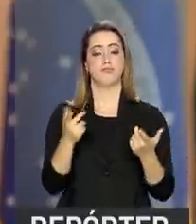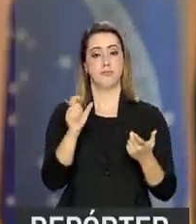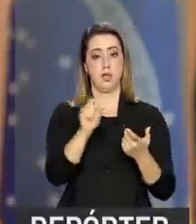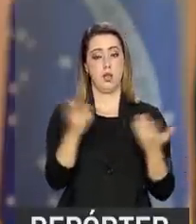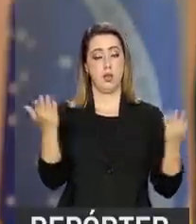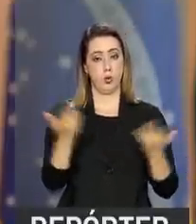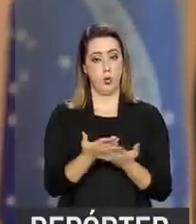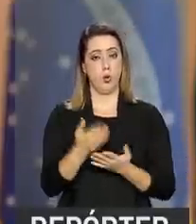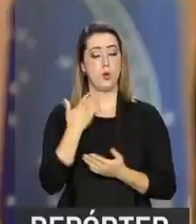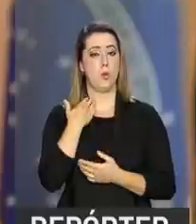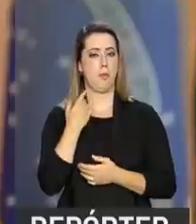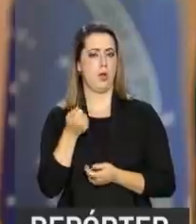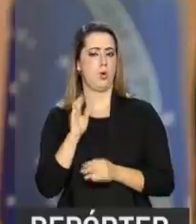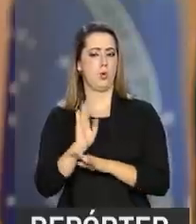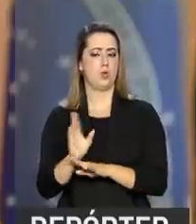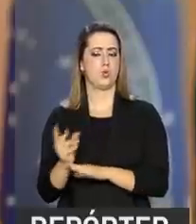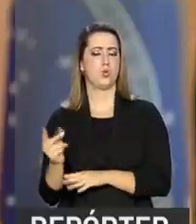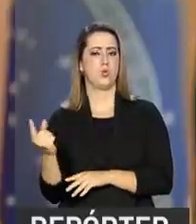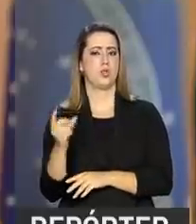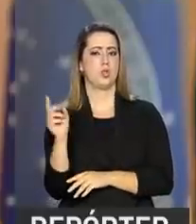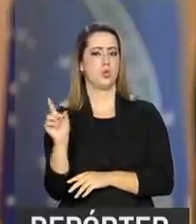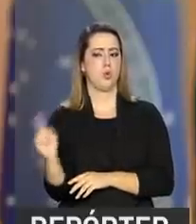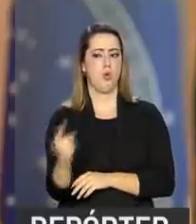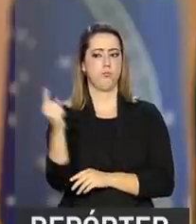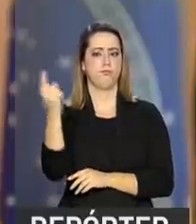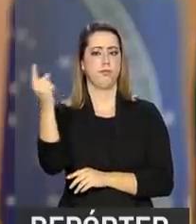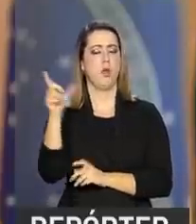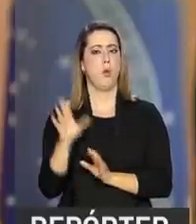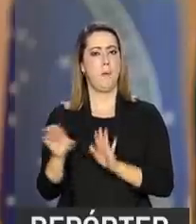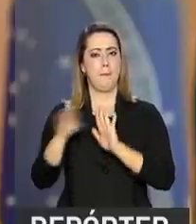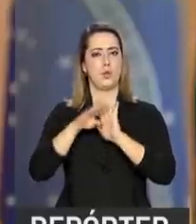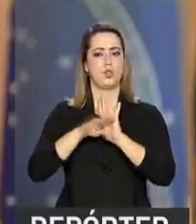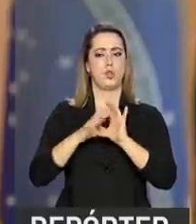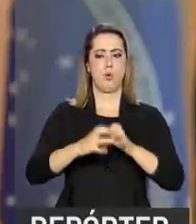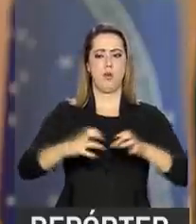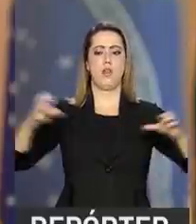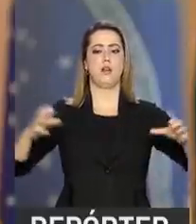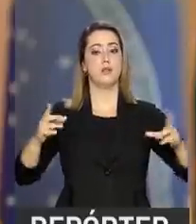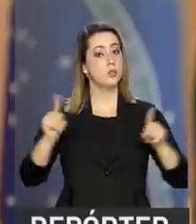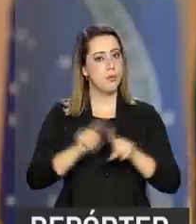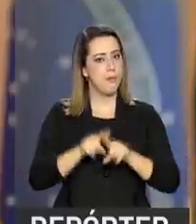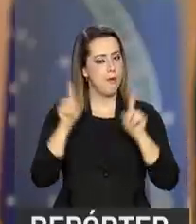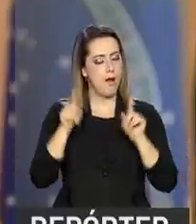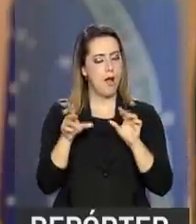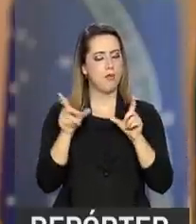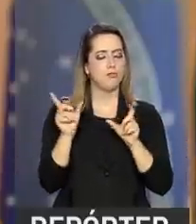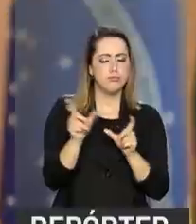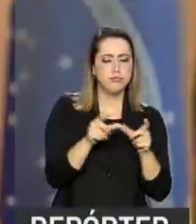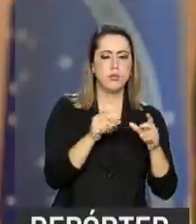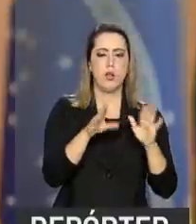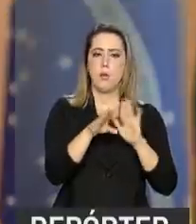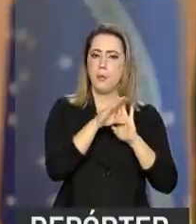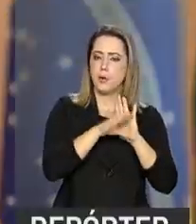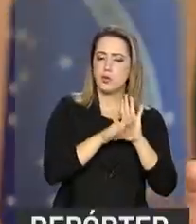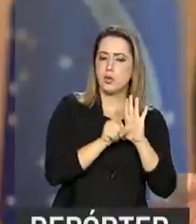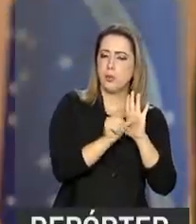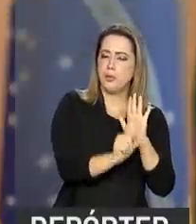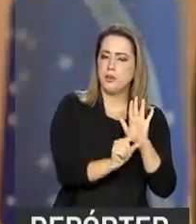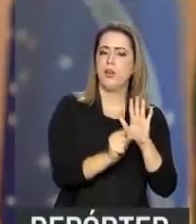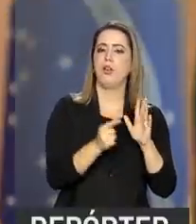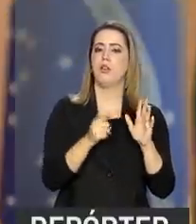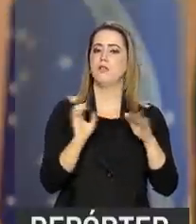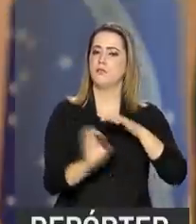BNDES agora não privilegia apenas os grandes projetos, mas os projetos dos nossos médios e pequenos